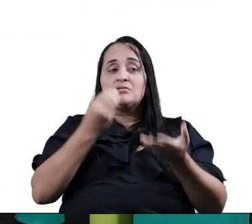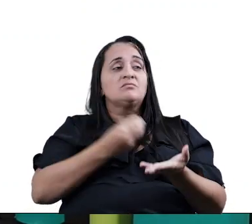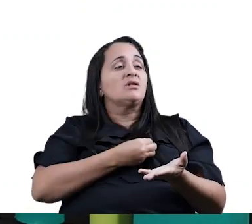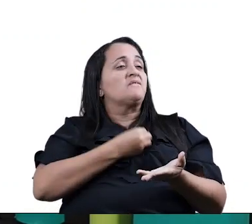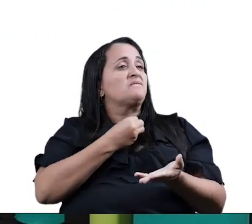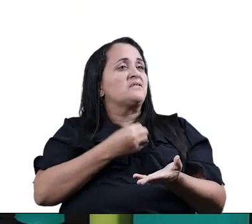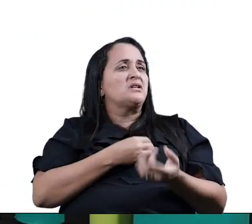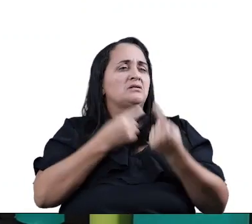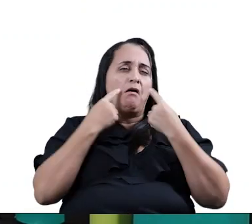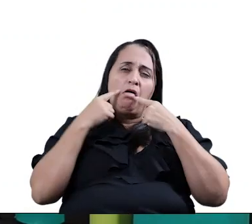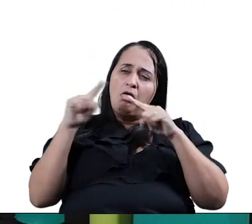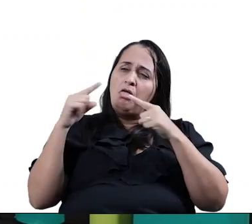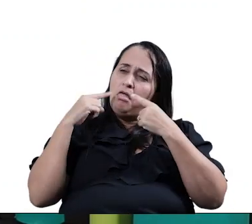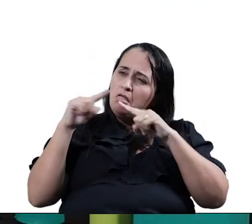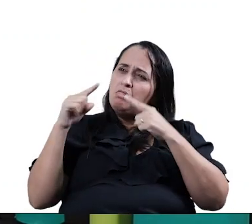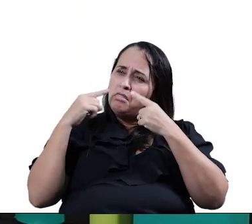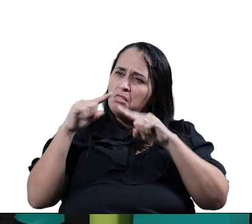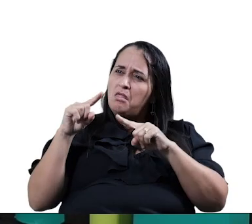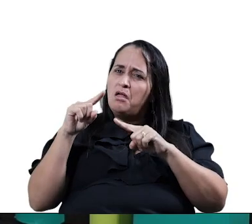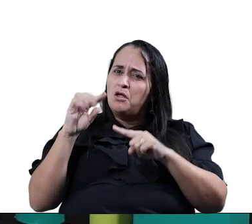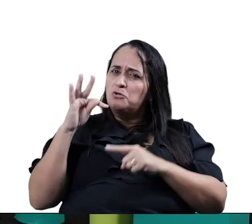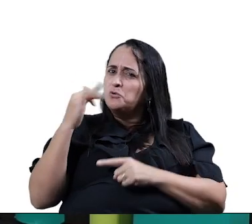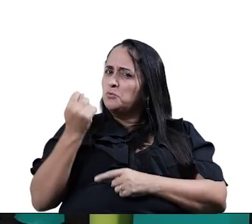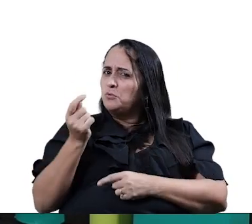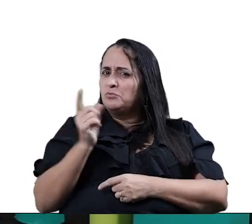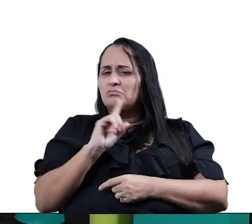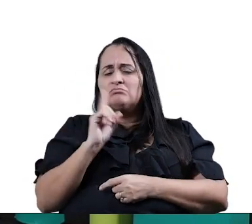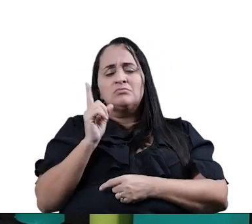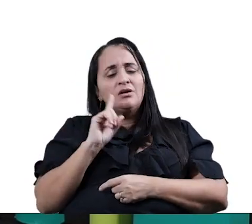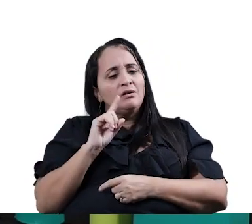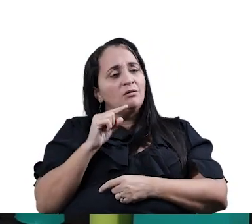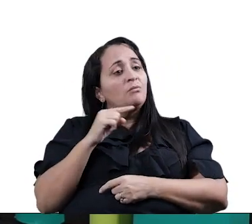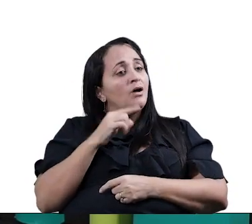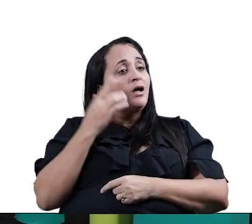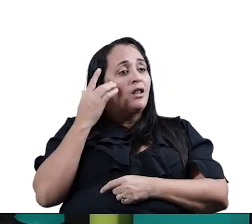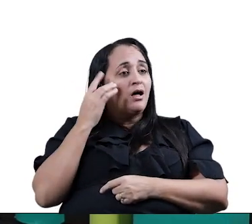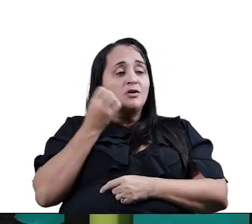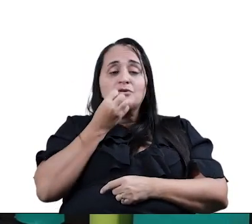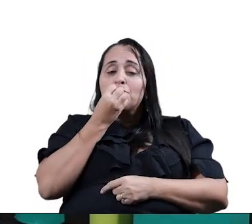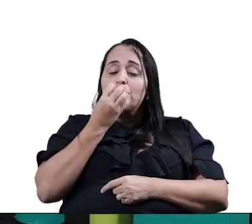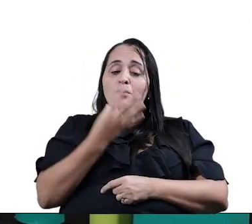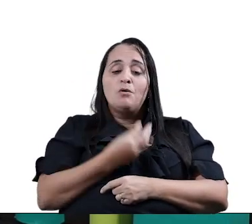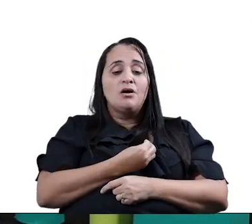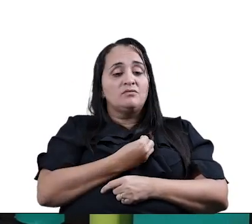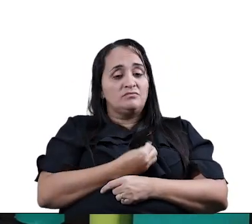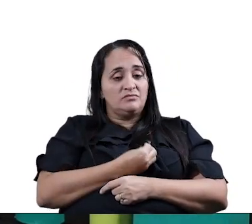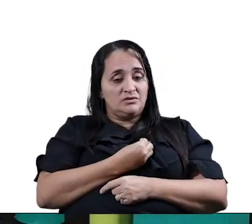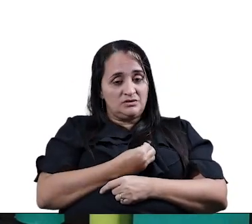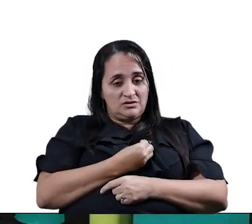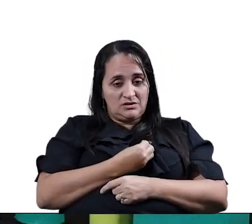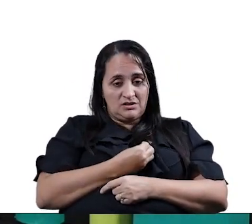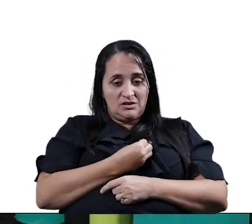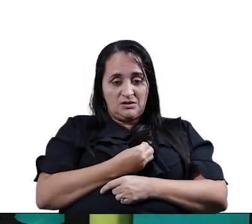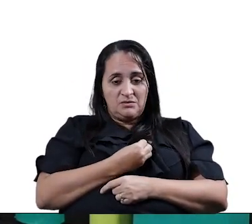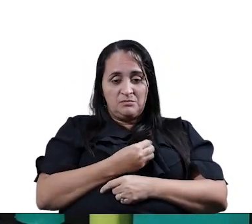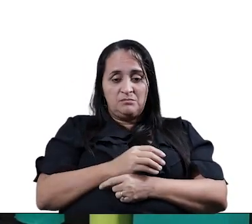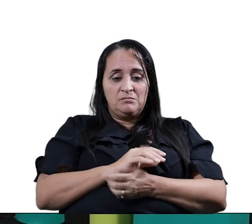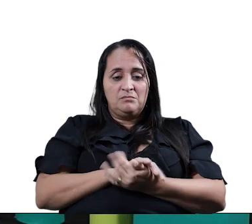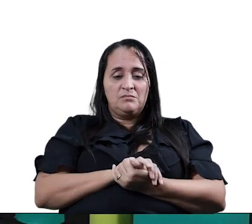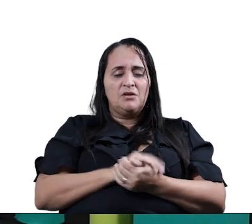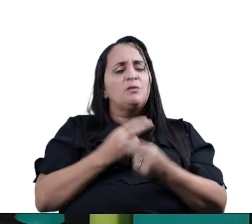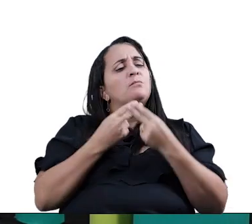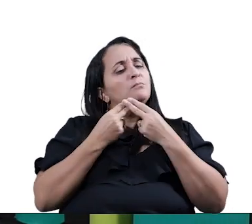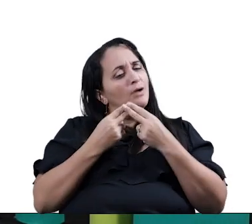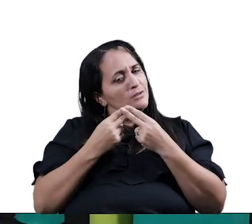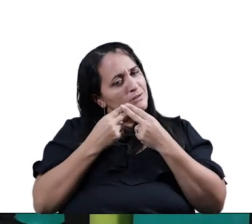Ela não fica Reclamando De tudo Ela acha Que a vida Dela é boa Não é? Então Vamos ter Uma